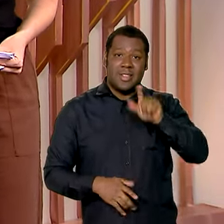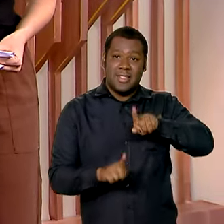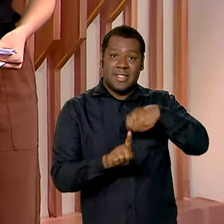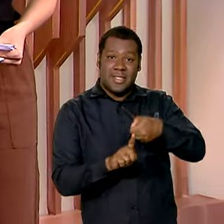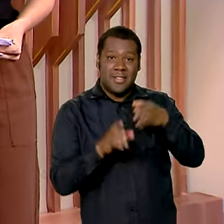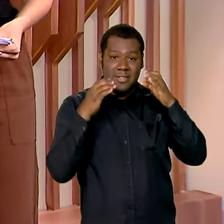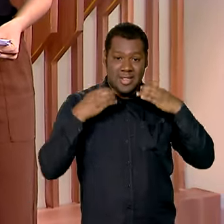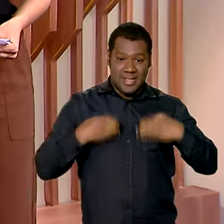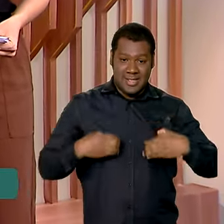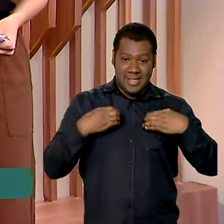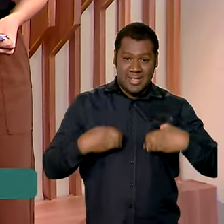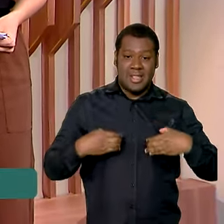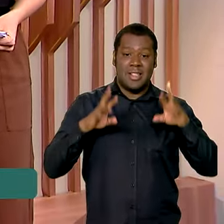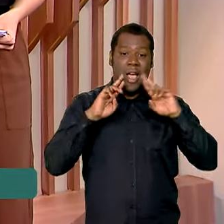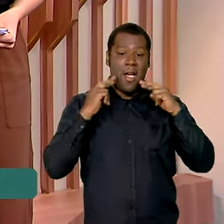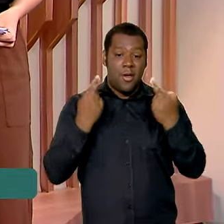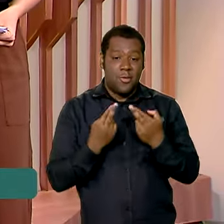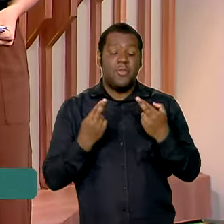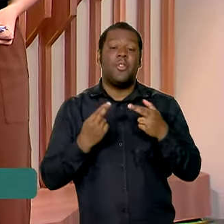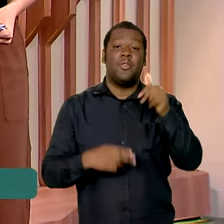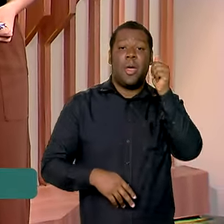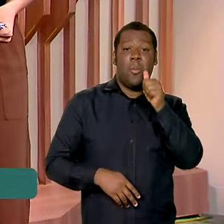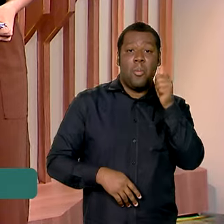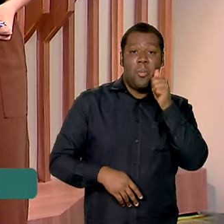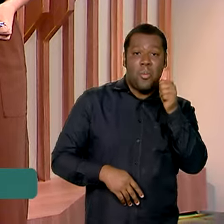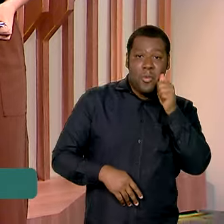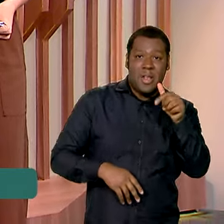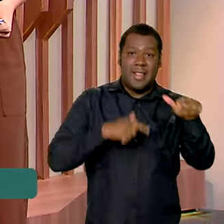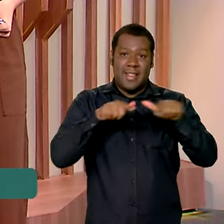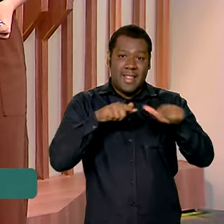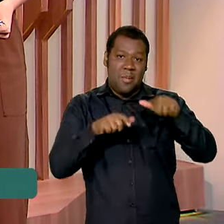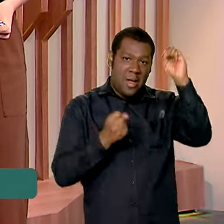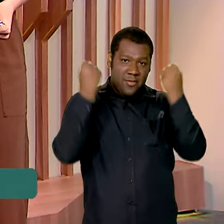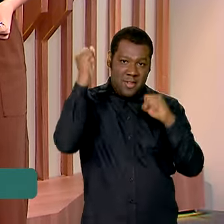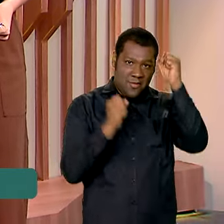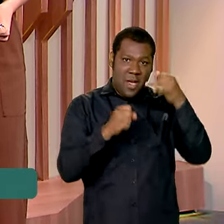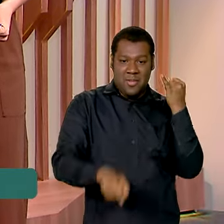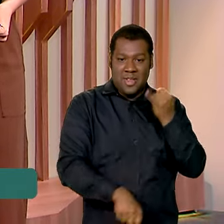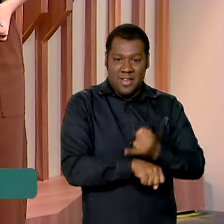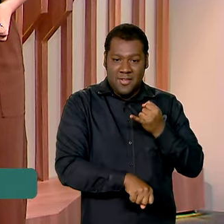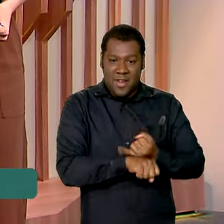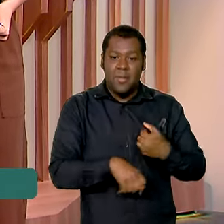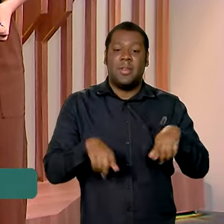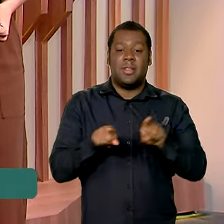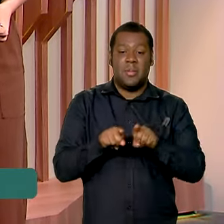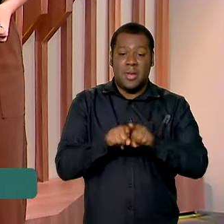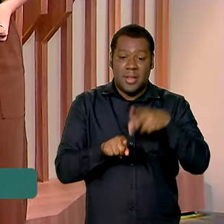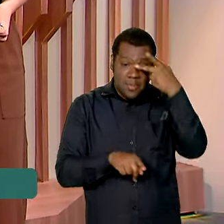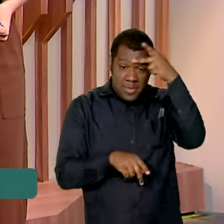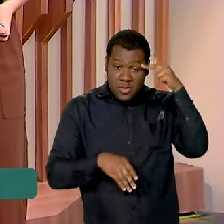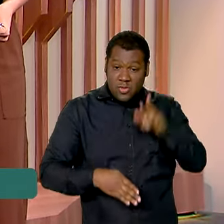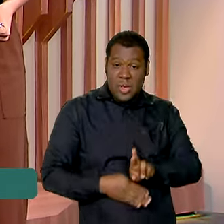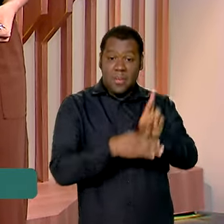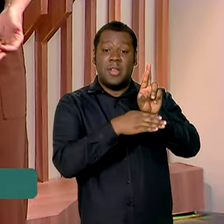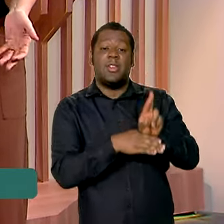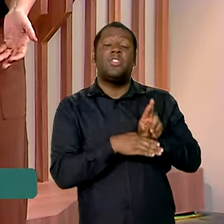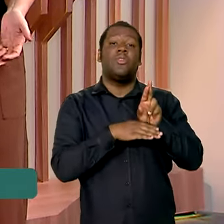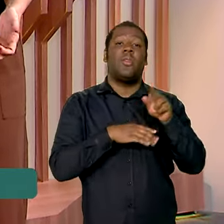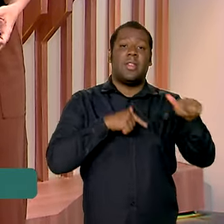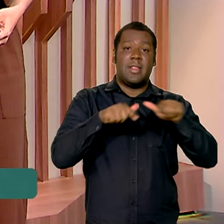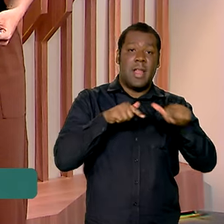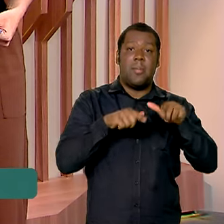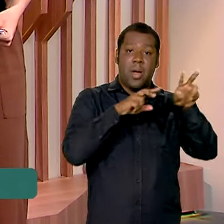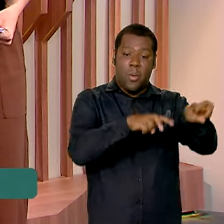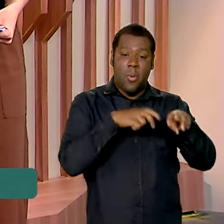Gonçalves, se reuniu com trabalhadoras metalúrgicas do ABC e com integrantes do movimento dos Trabalhadores Rurais Sem Terra. Em